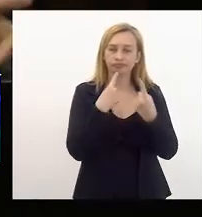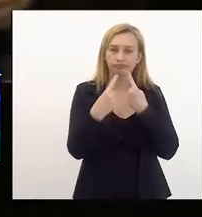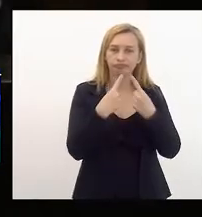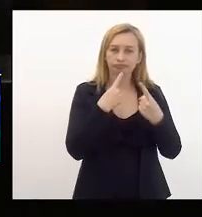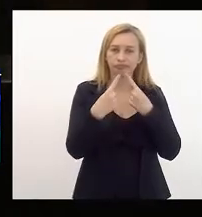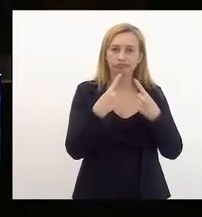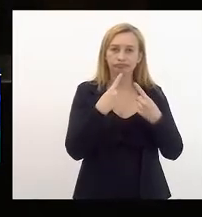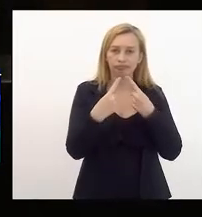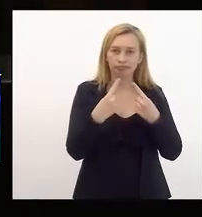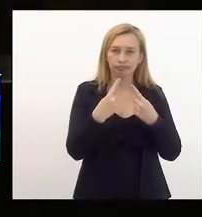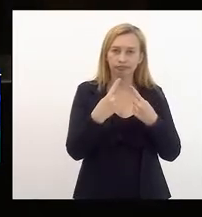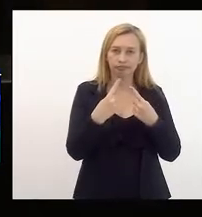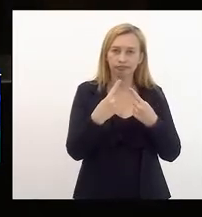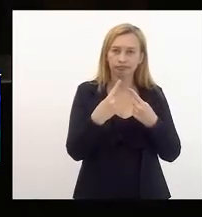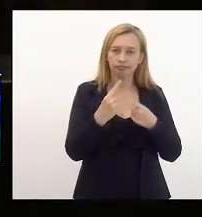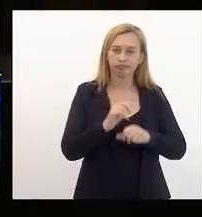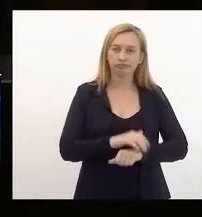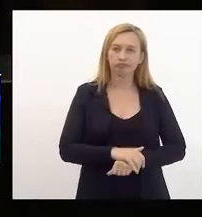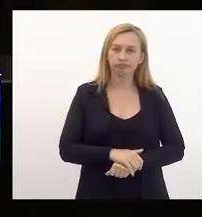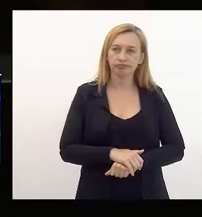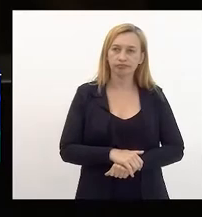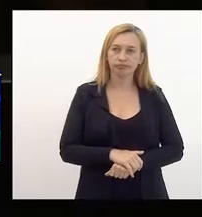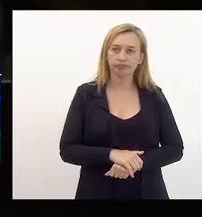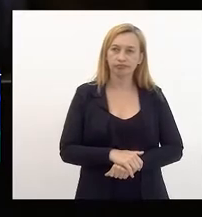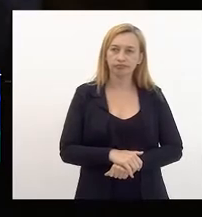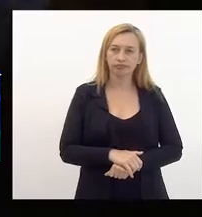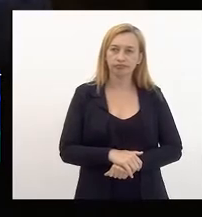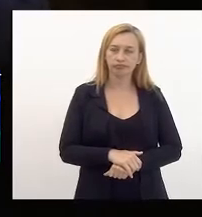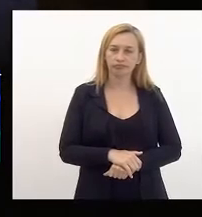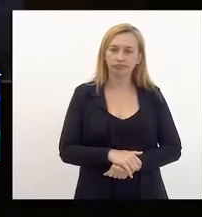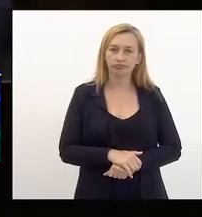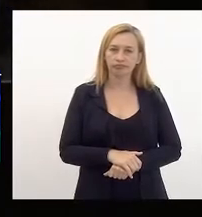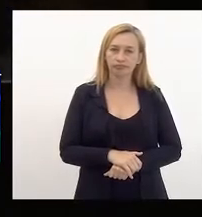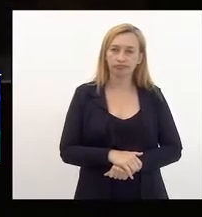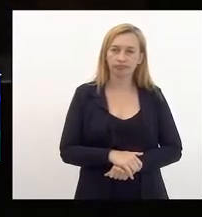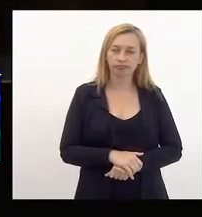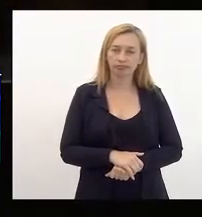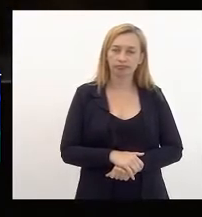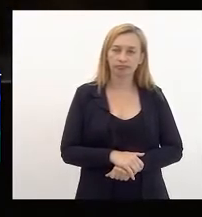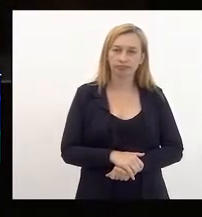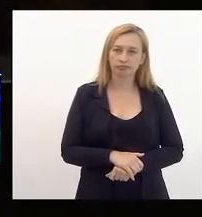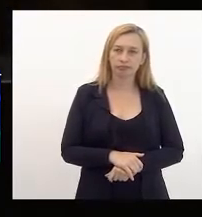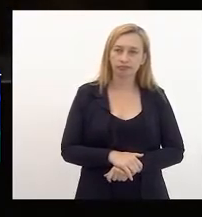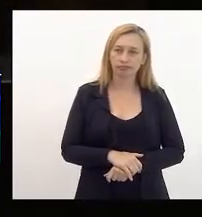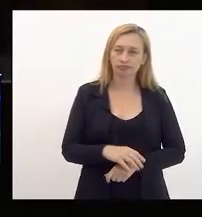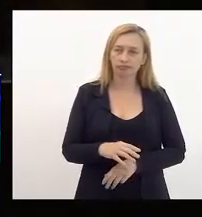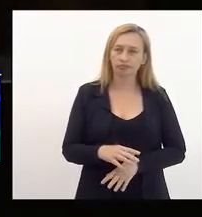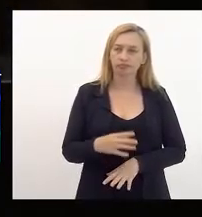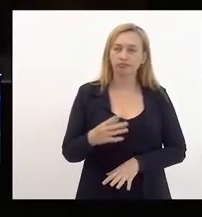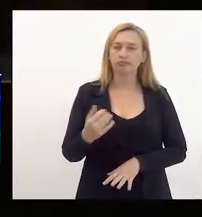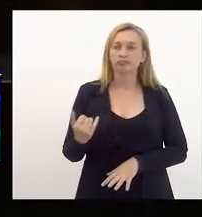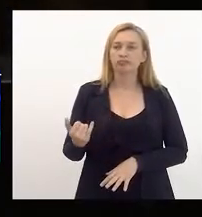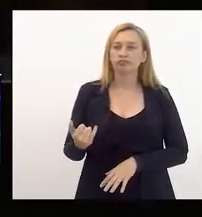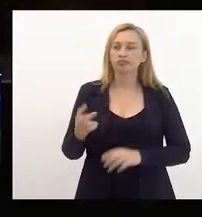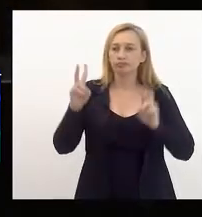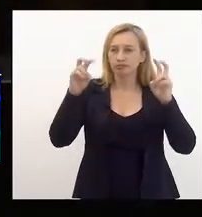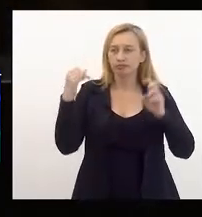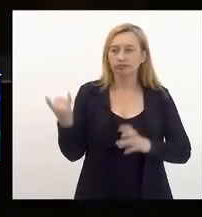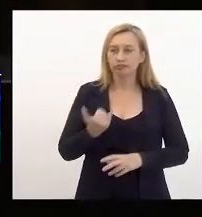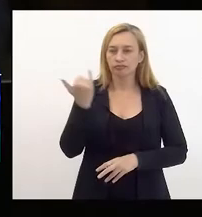de dois instrumentos importantíssimos para a vida do Estado do Rio de Janeiro.